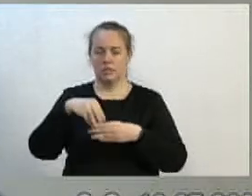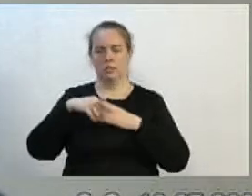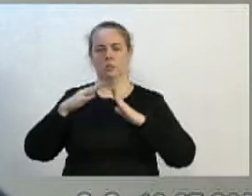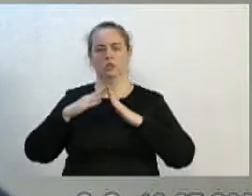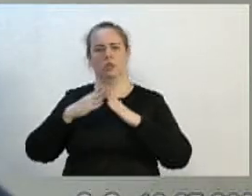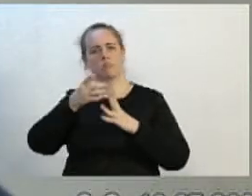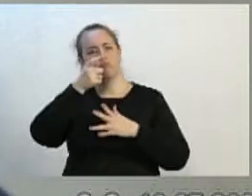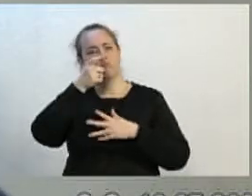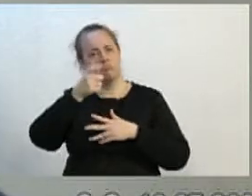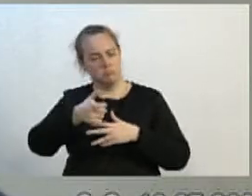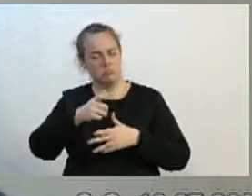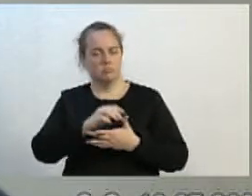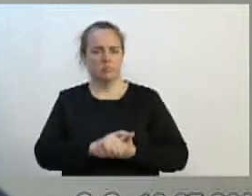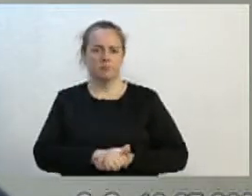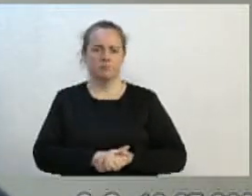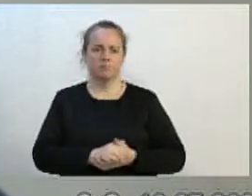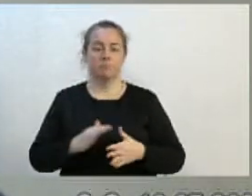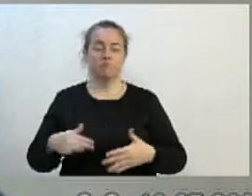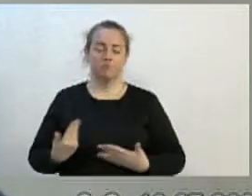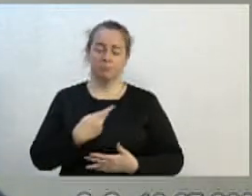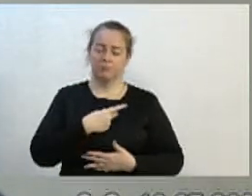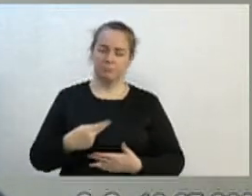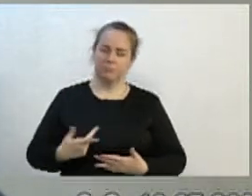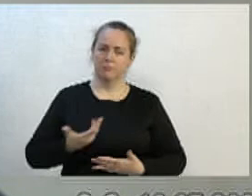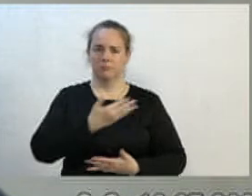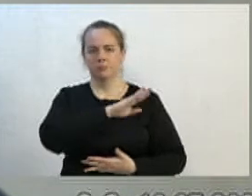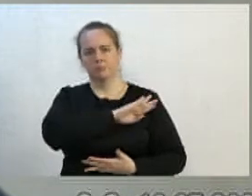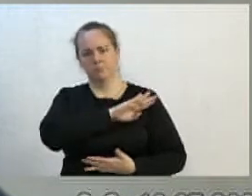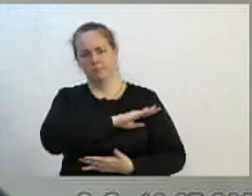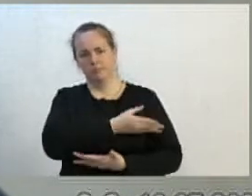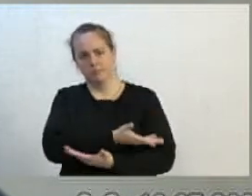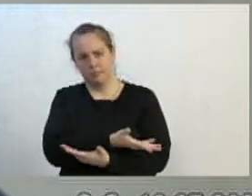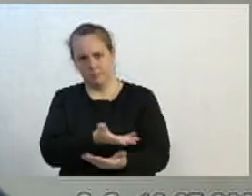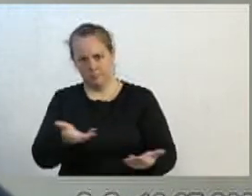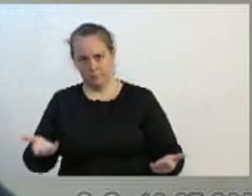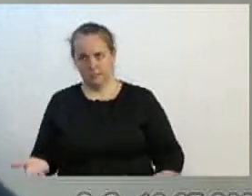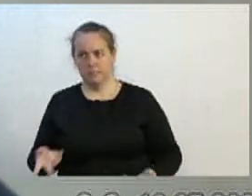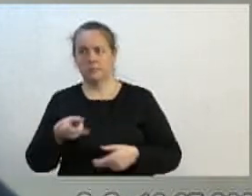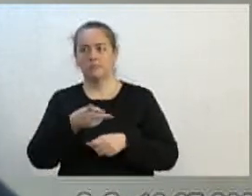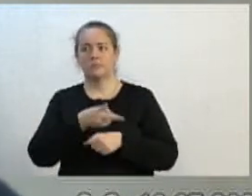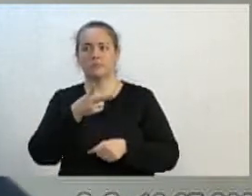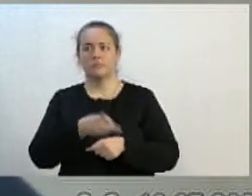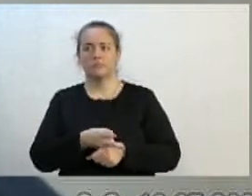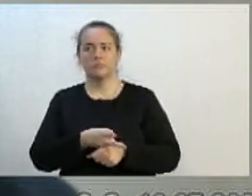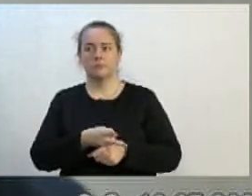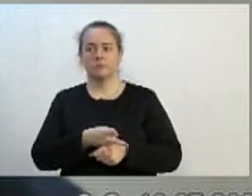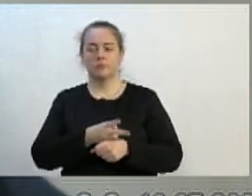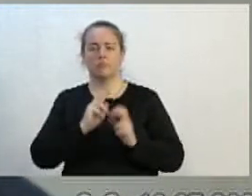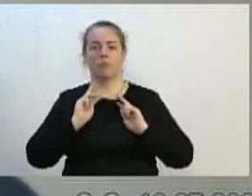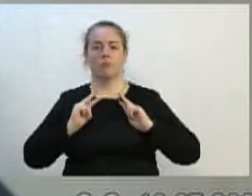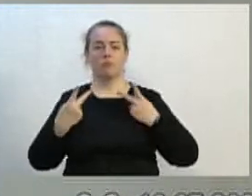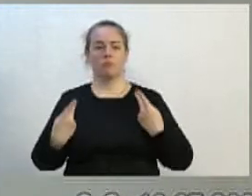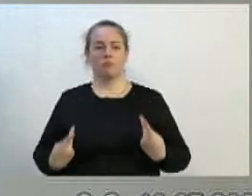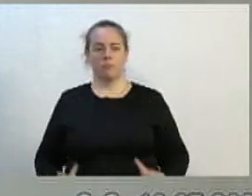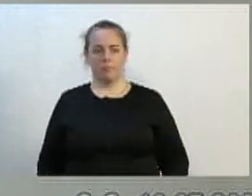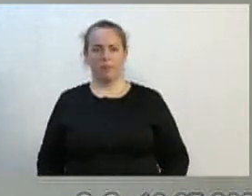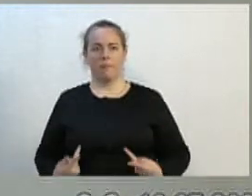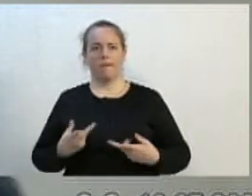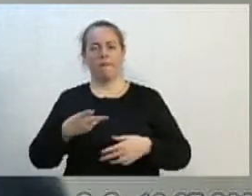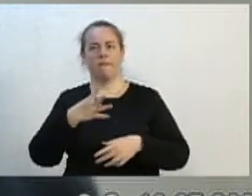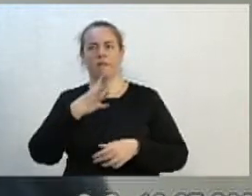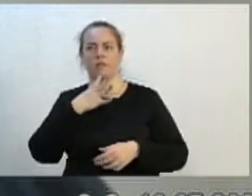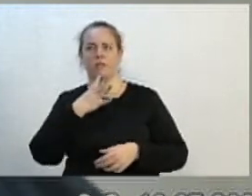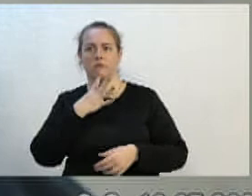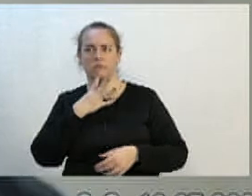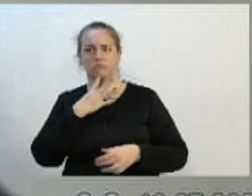Senhor presidente e colegas, sempre que a humanidade enfrenta alguma